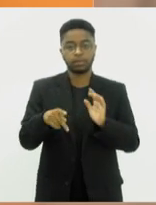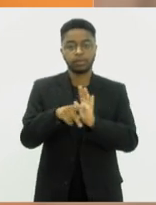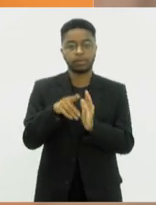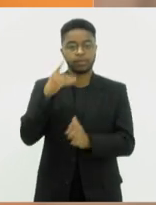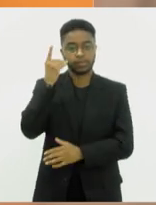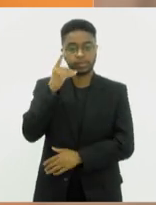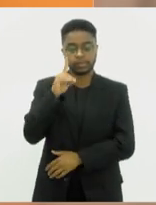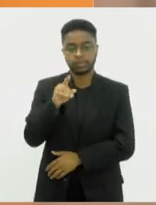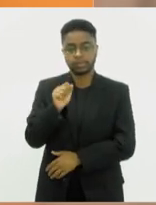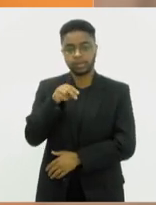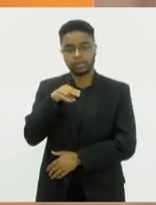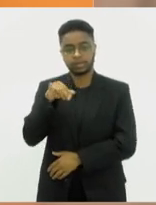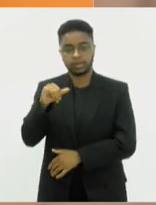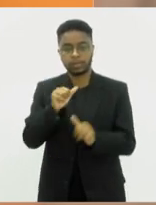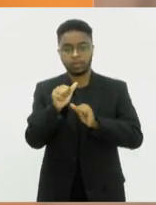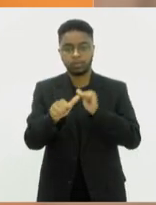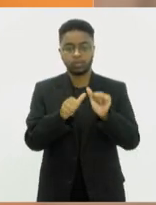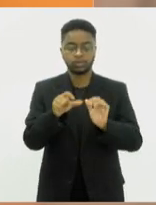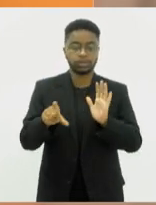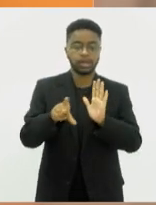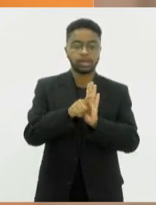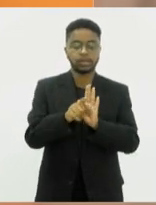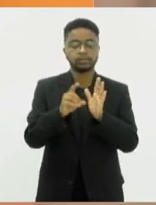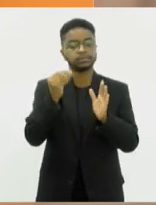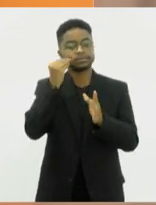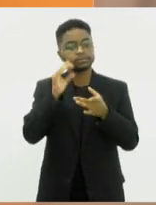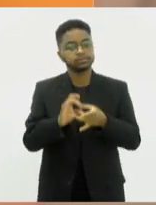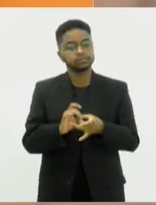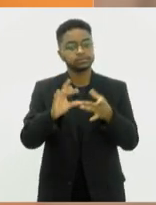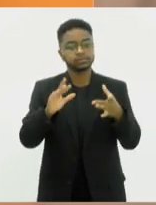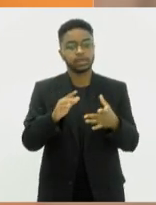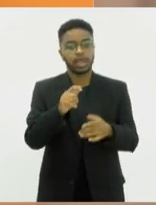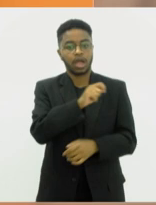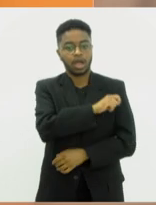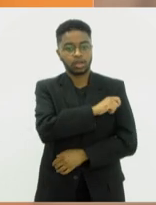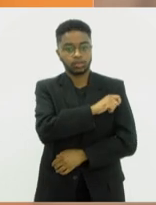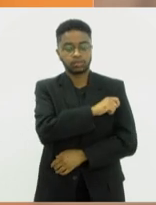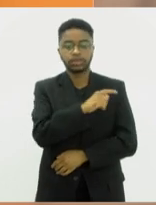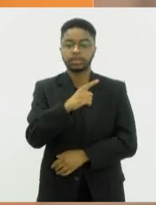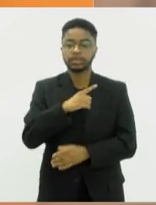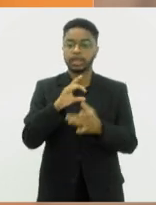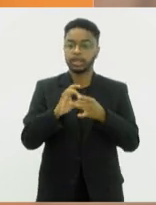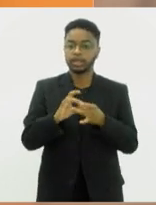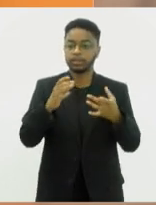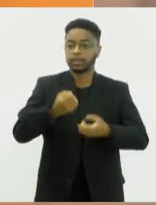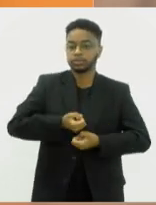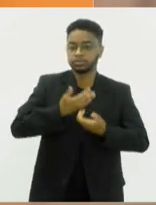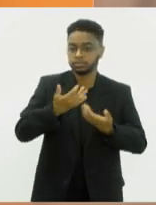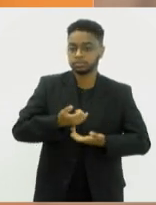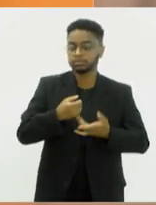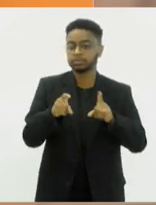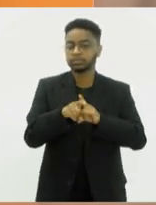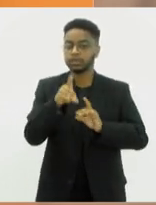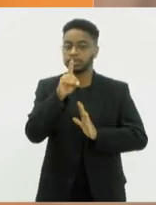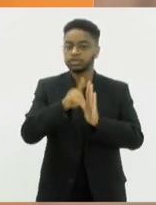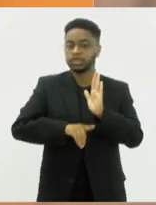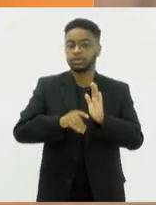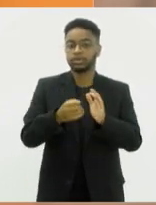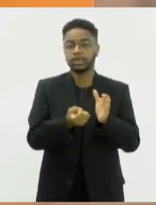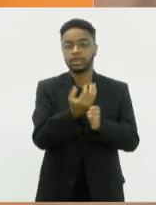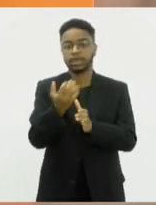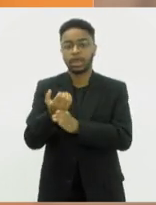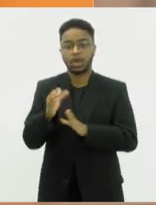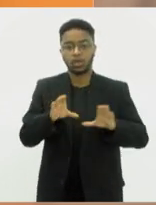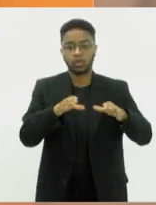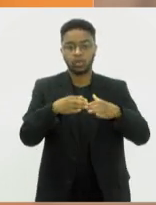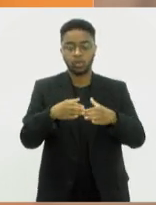Monteiro, que altera uma lei para permitir que estudantes tenham liberdade poética e direito de criar clubes